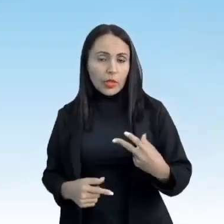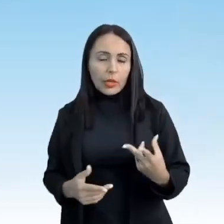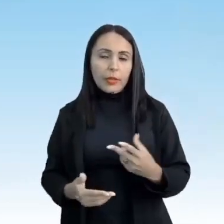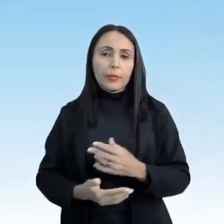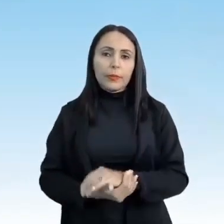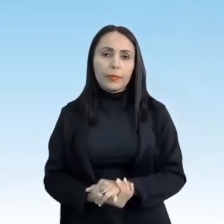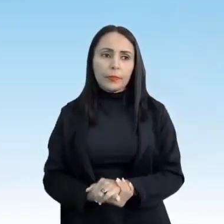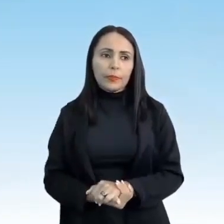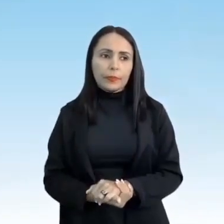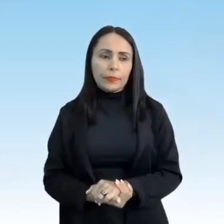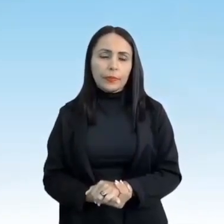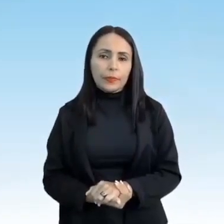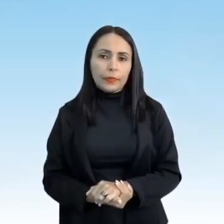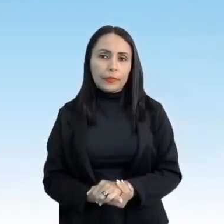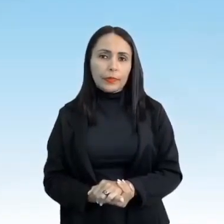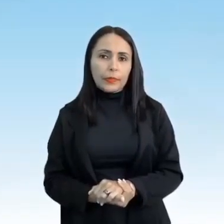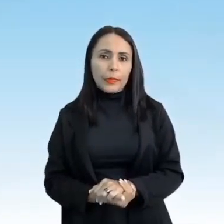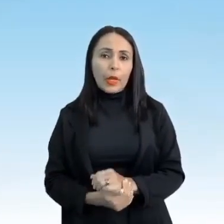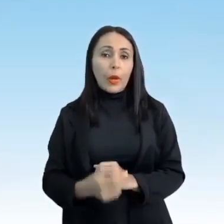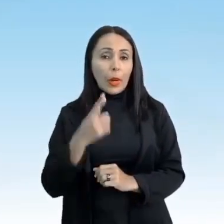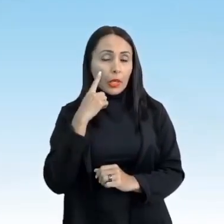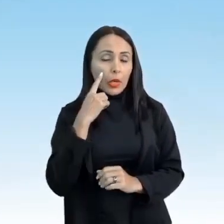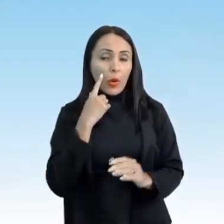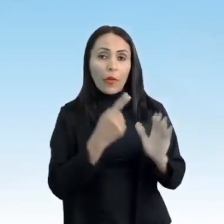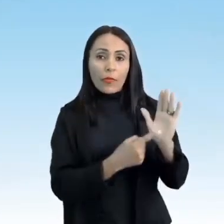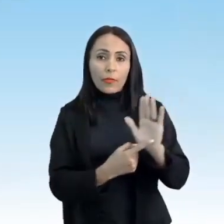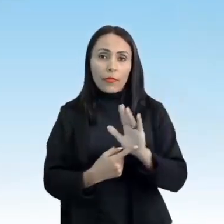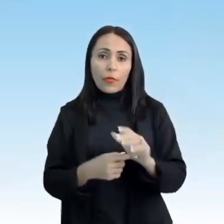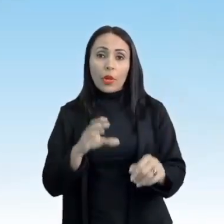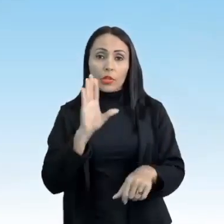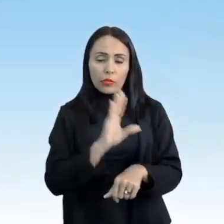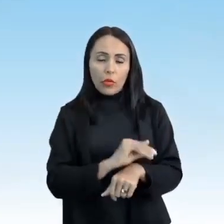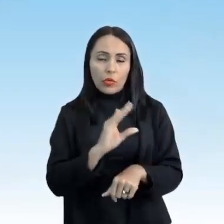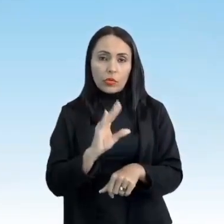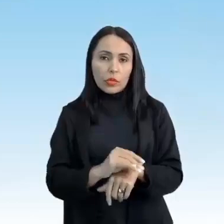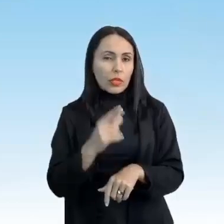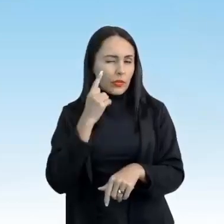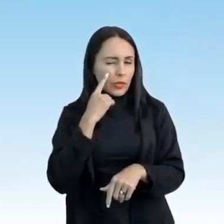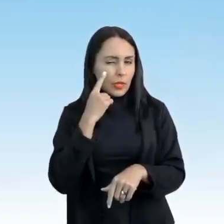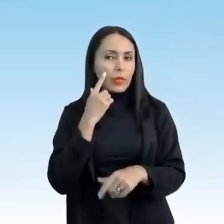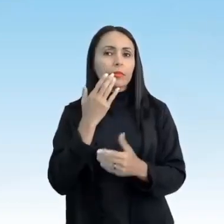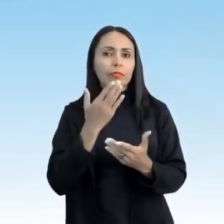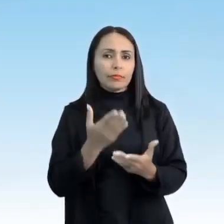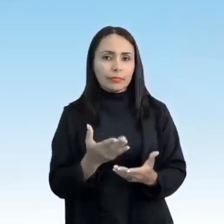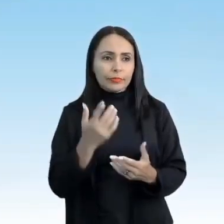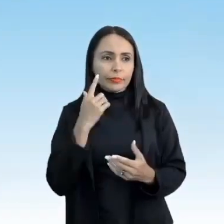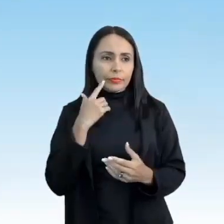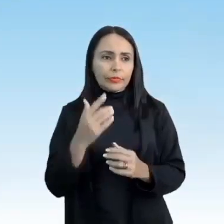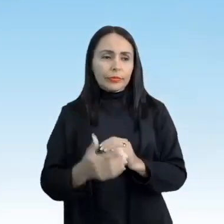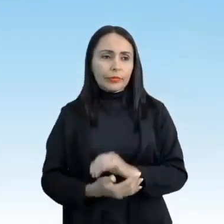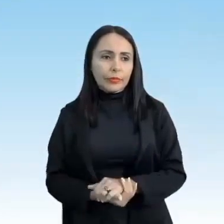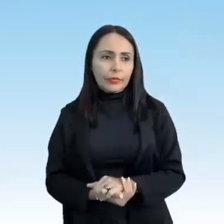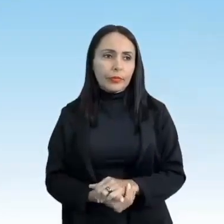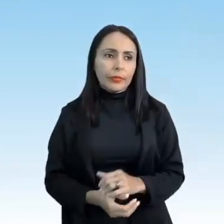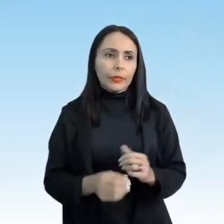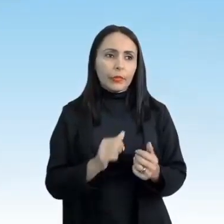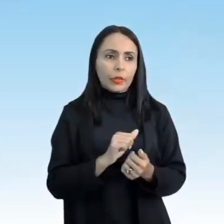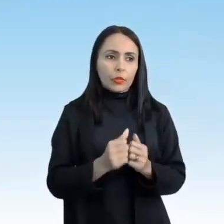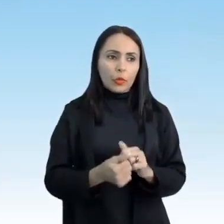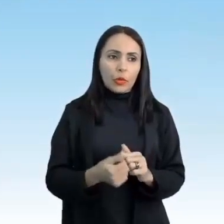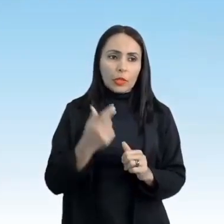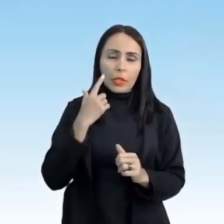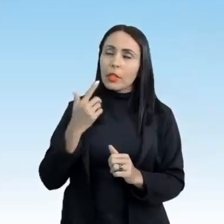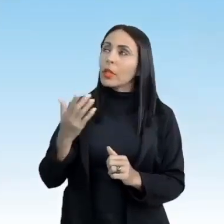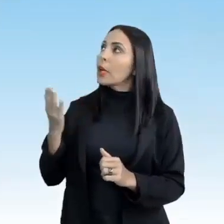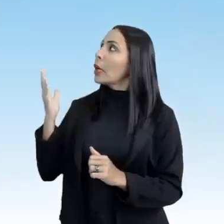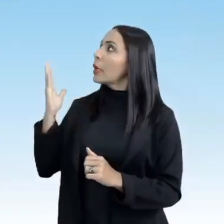defender. Ok? Eu trouxe pra vocês aí umas fotos, tá? De um esporte de invasão, dá pra se ver,